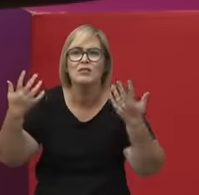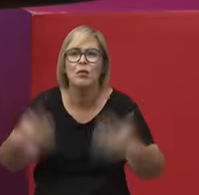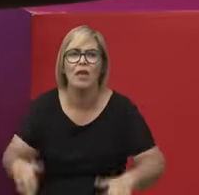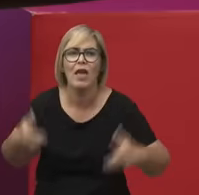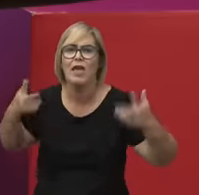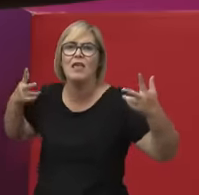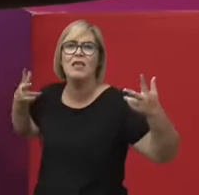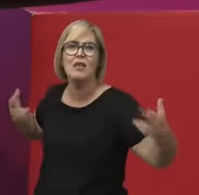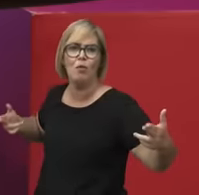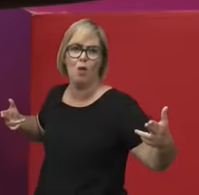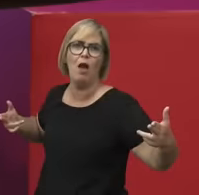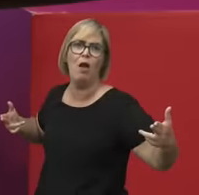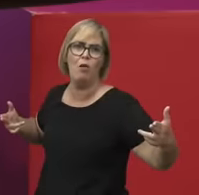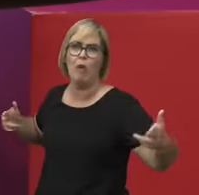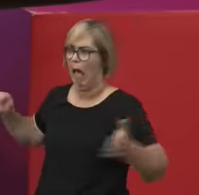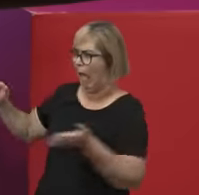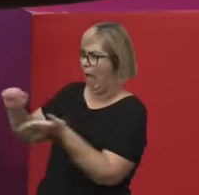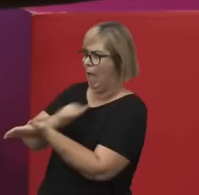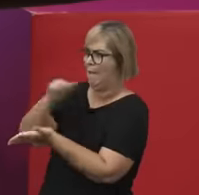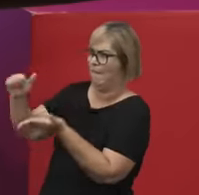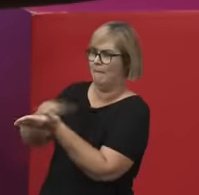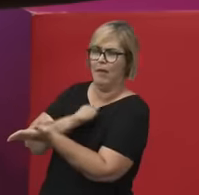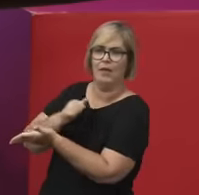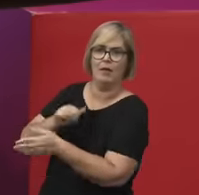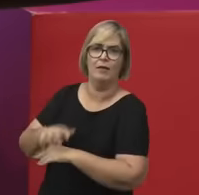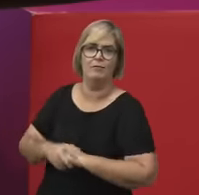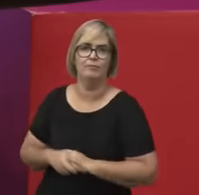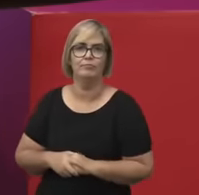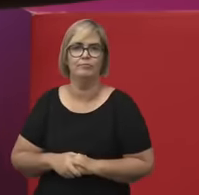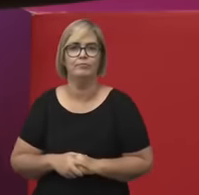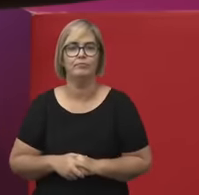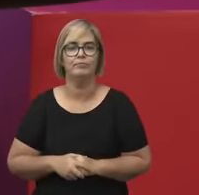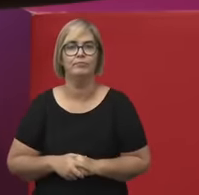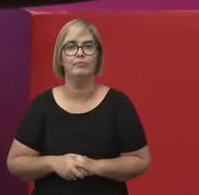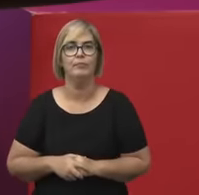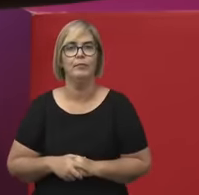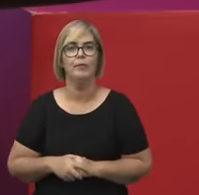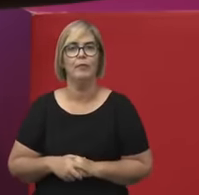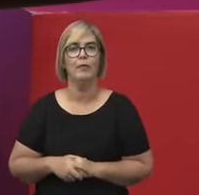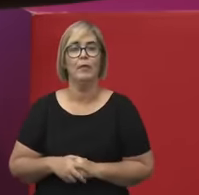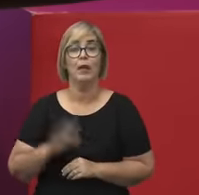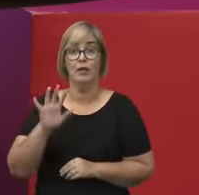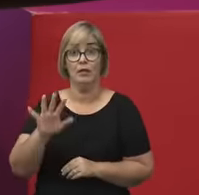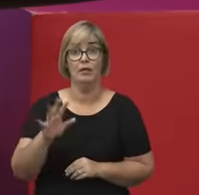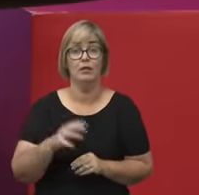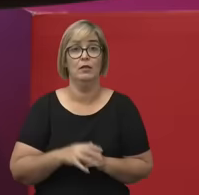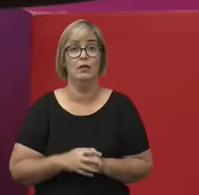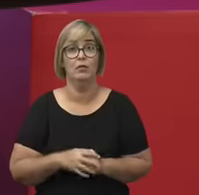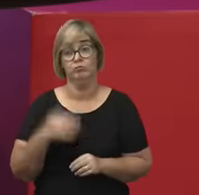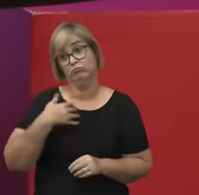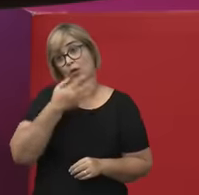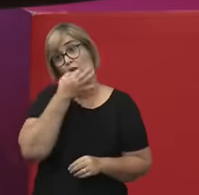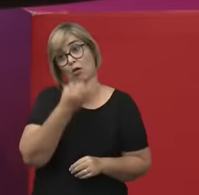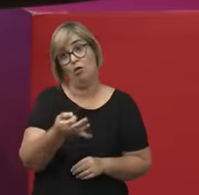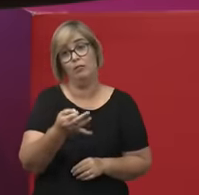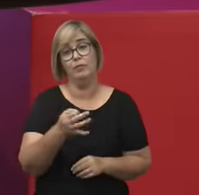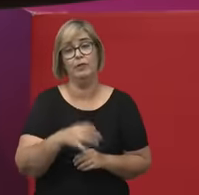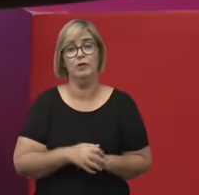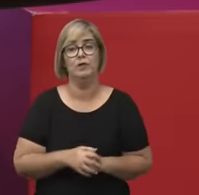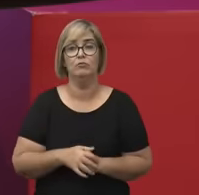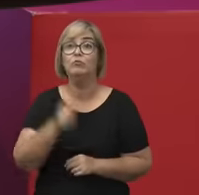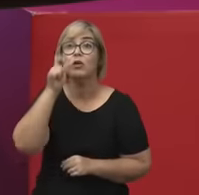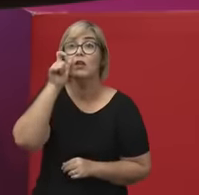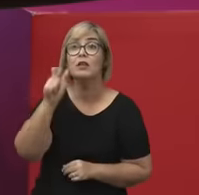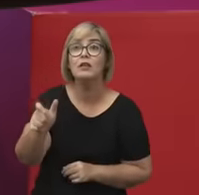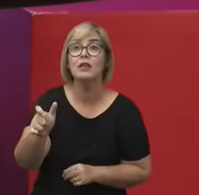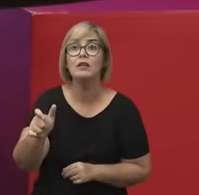apagar ninguém do cânone. E aí, então, eu acho que o modo interessante de